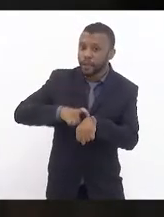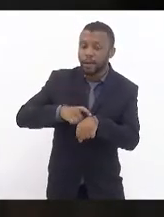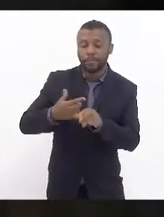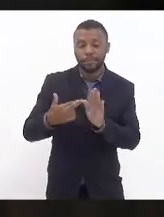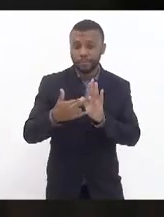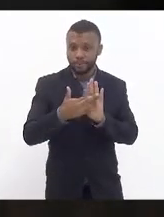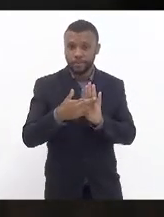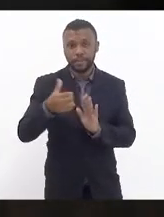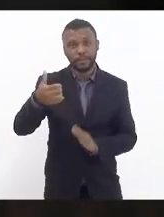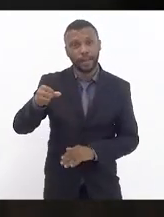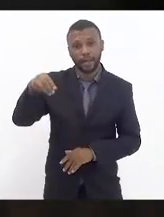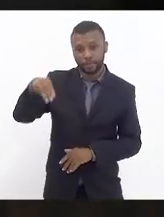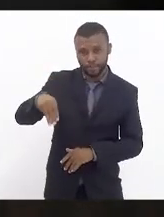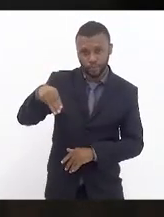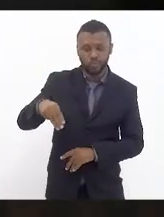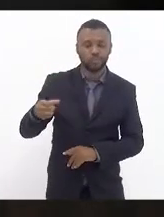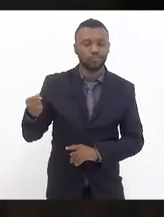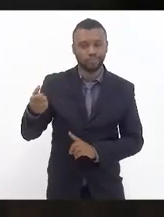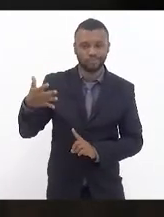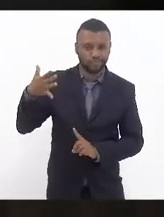tempo regimental.